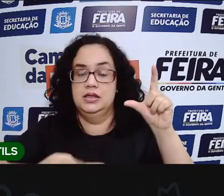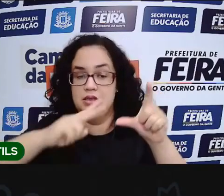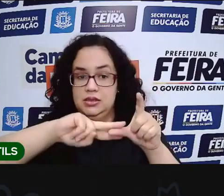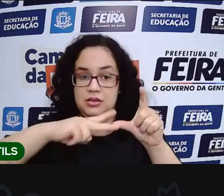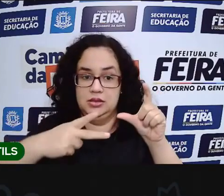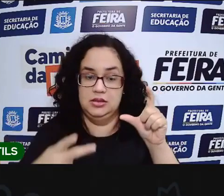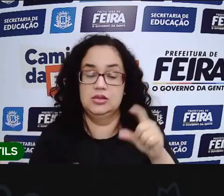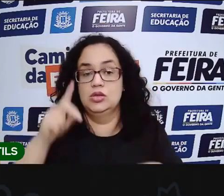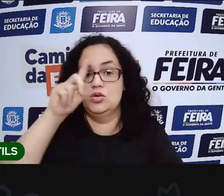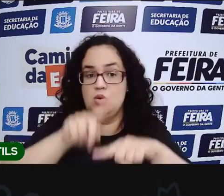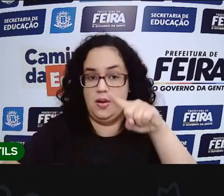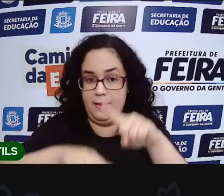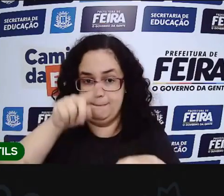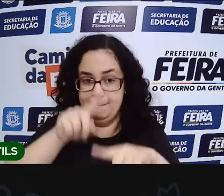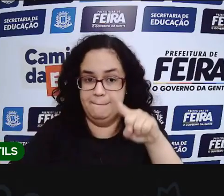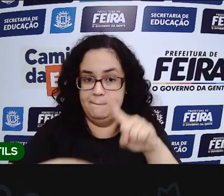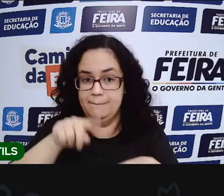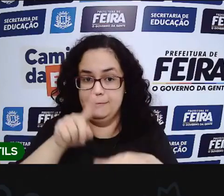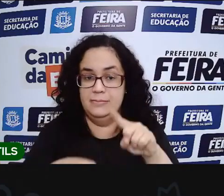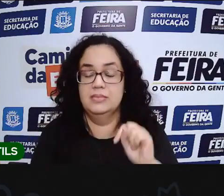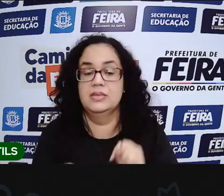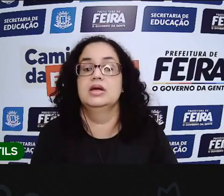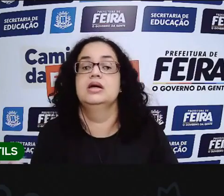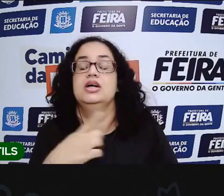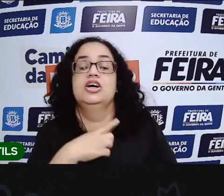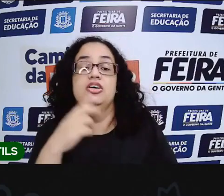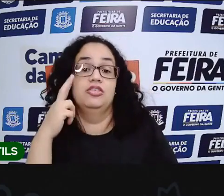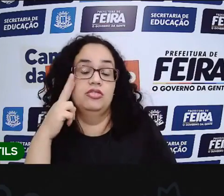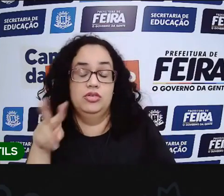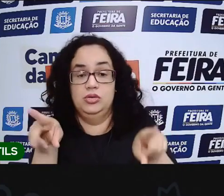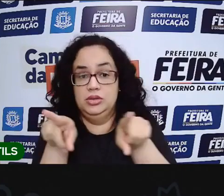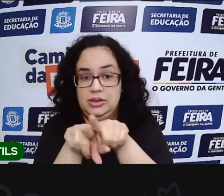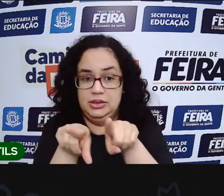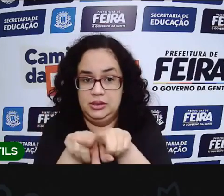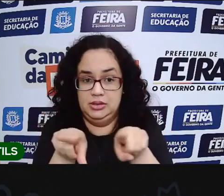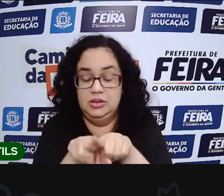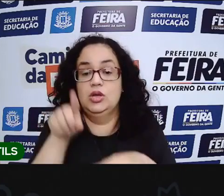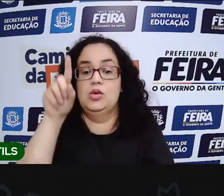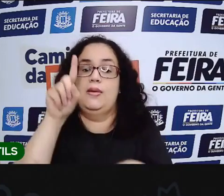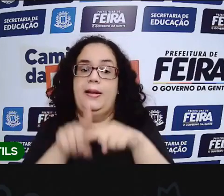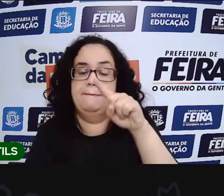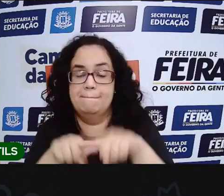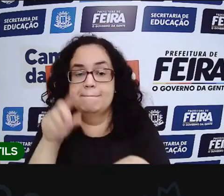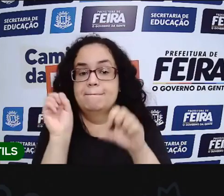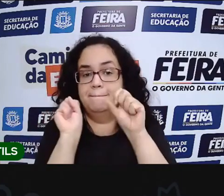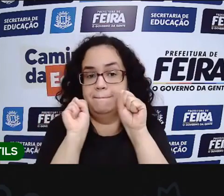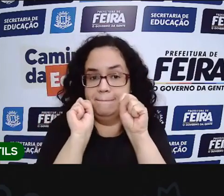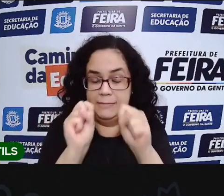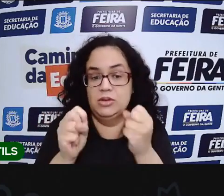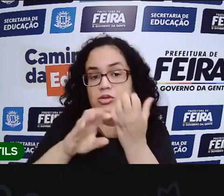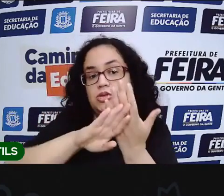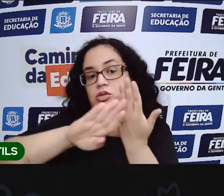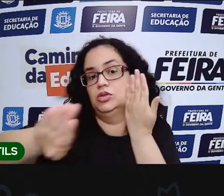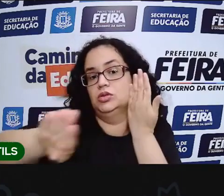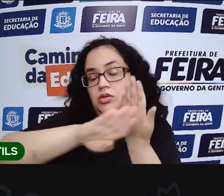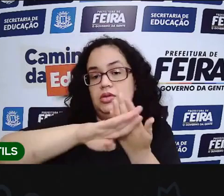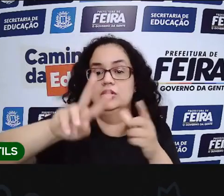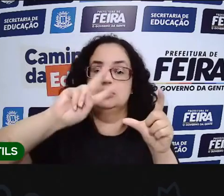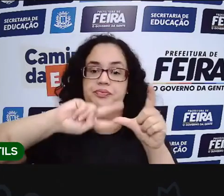esses objetos. A gente viu também que os objetos, eles podem ser separados,